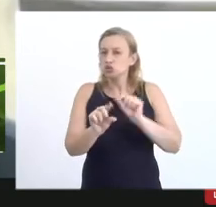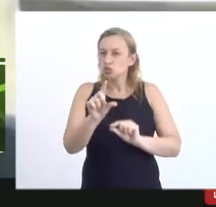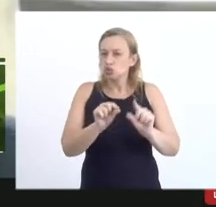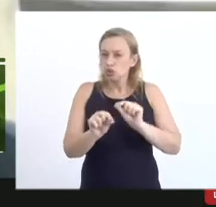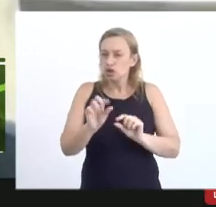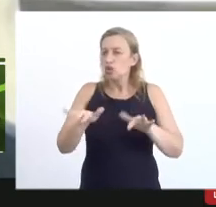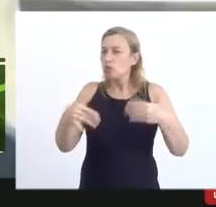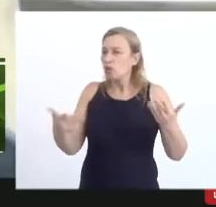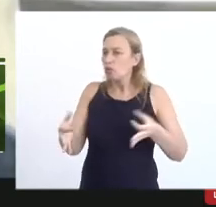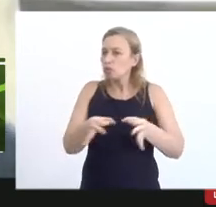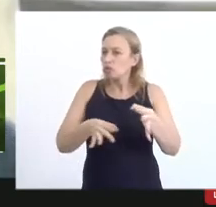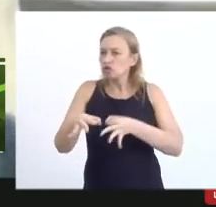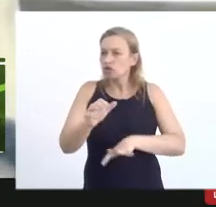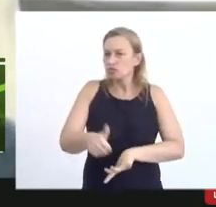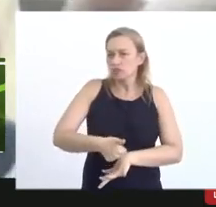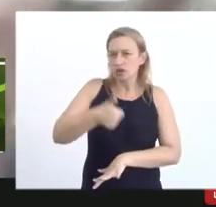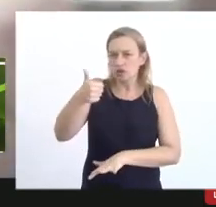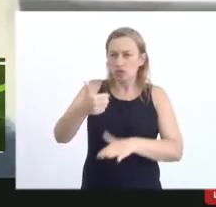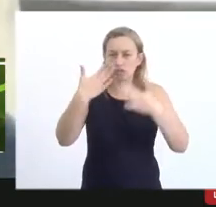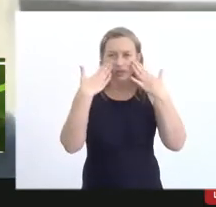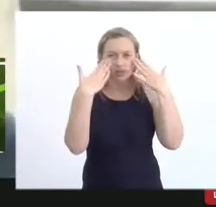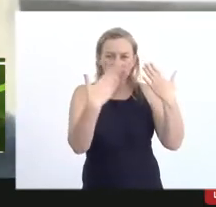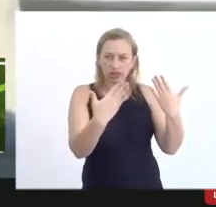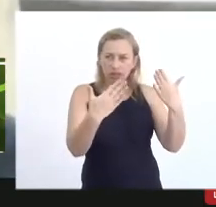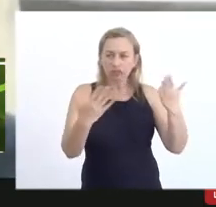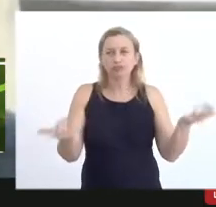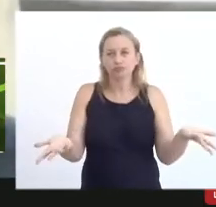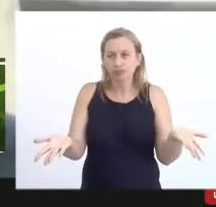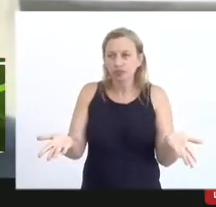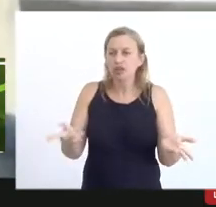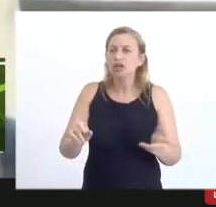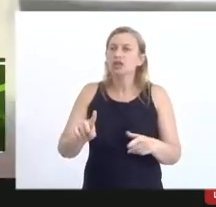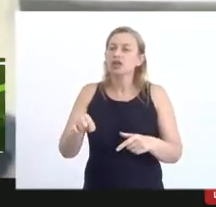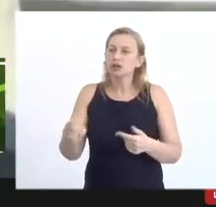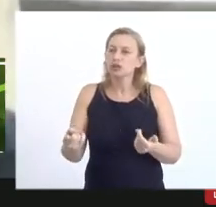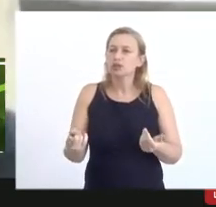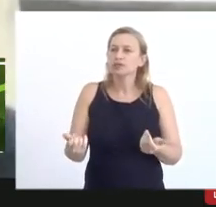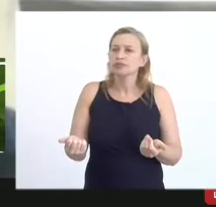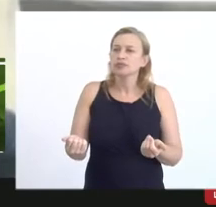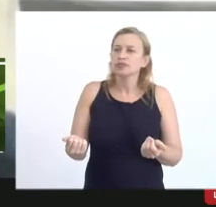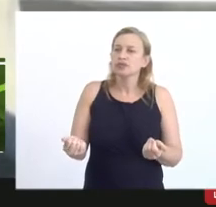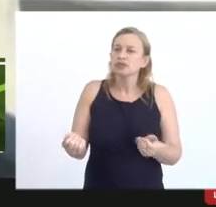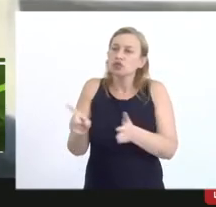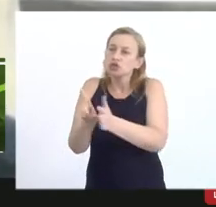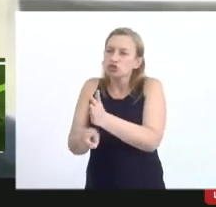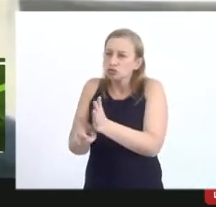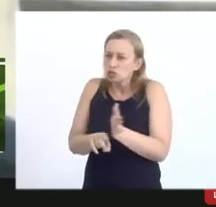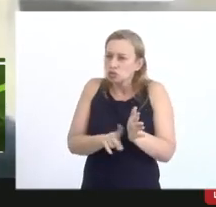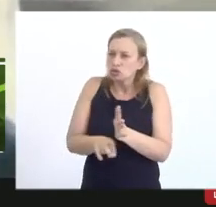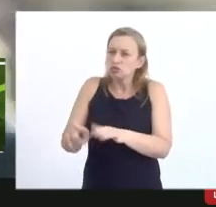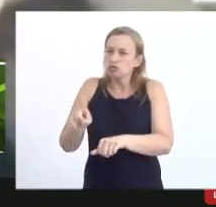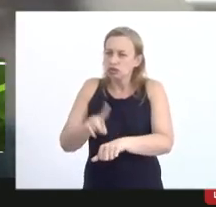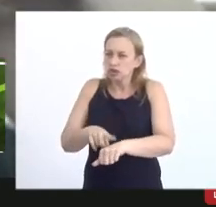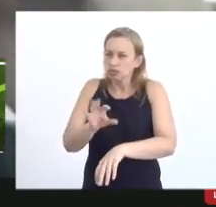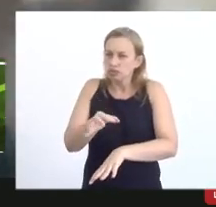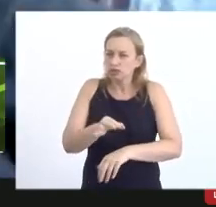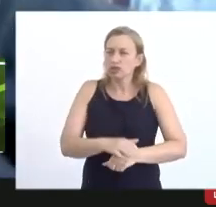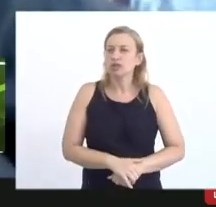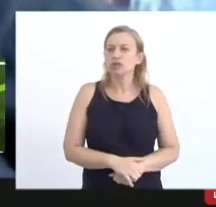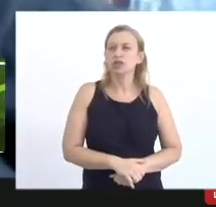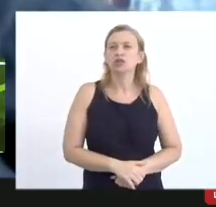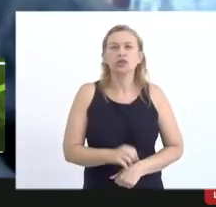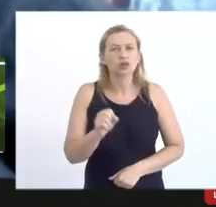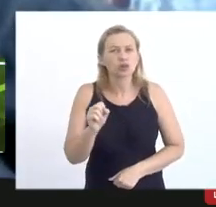projetos dos projetos que eram apresentados junto com o passivo e com isso o passivo foi diminuindo tempo a tempo Eduardo